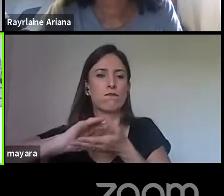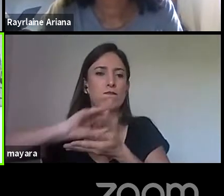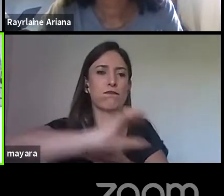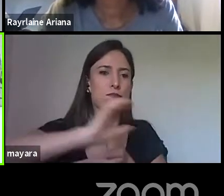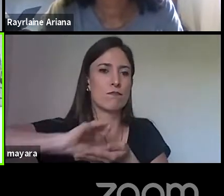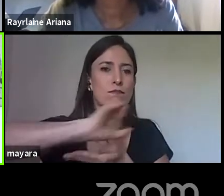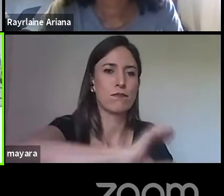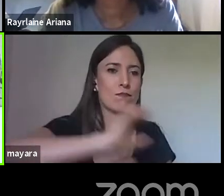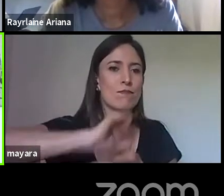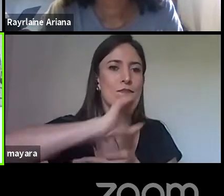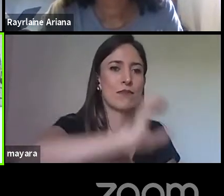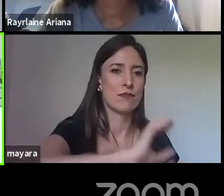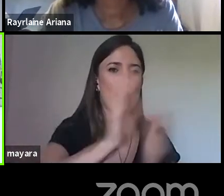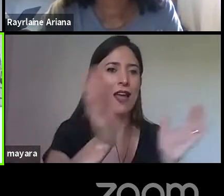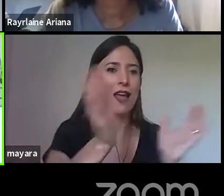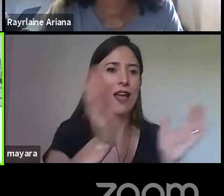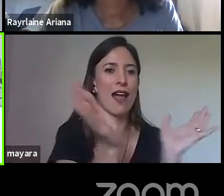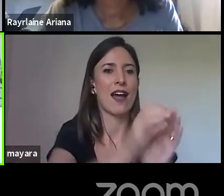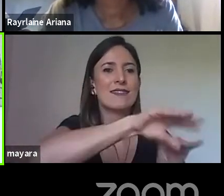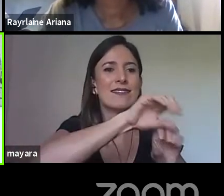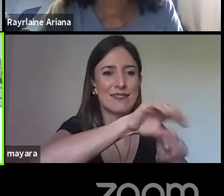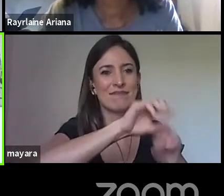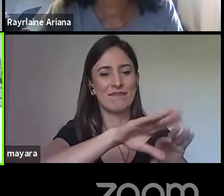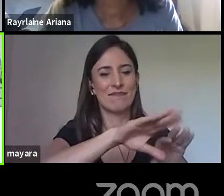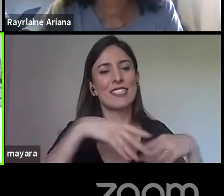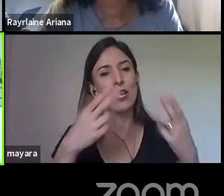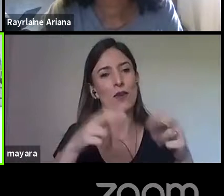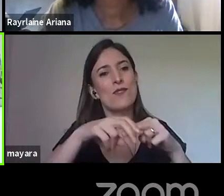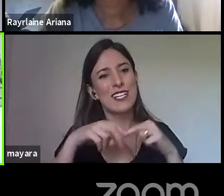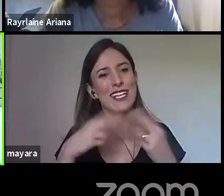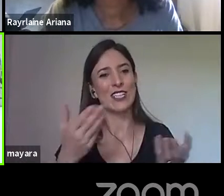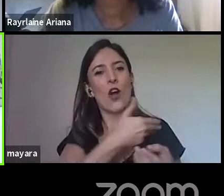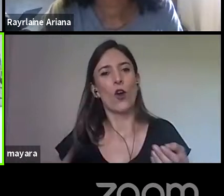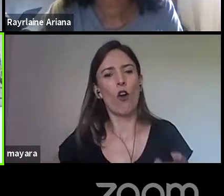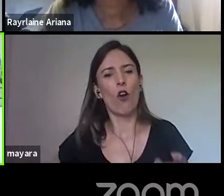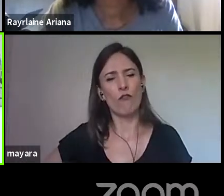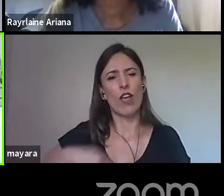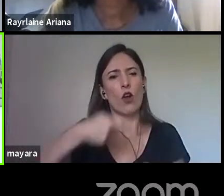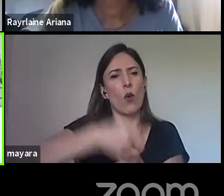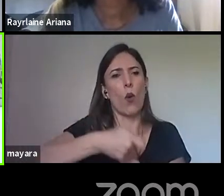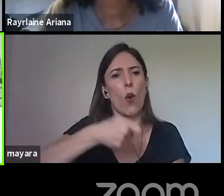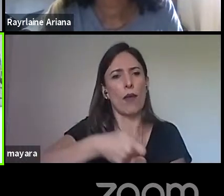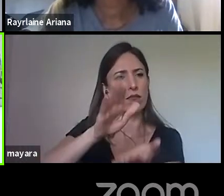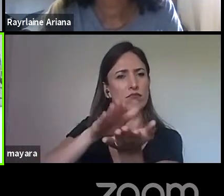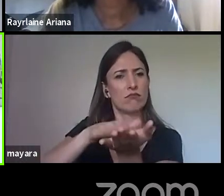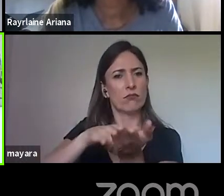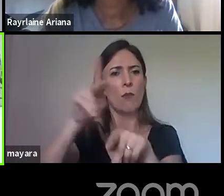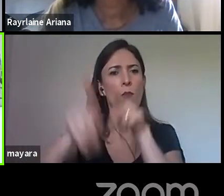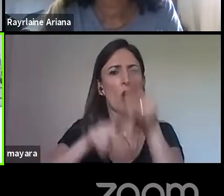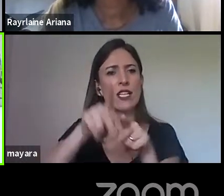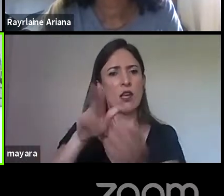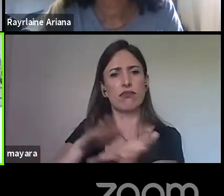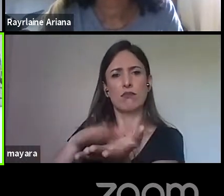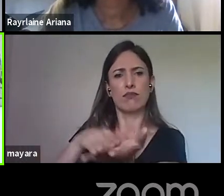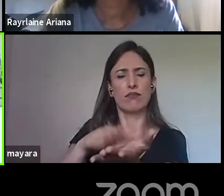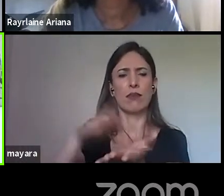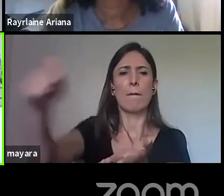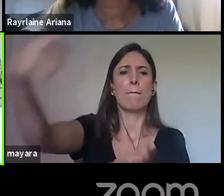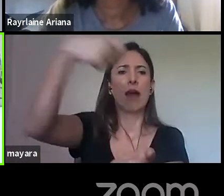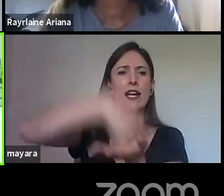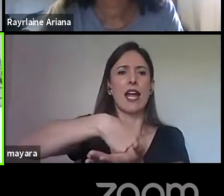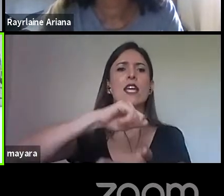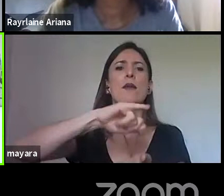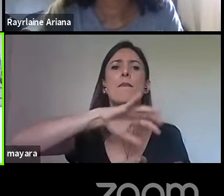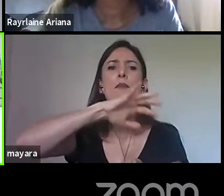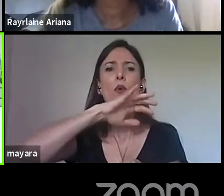Desse contribuinte, você mantém, então, essas aulas, porque a gente já via que havia muita dificuldade na